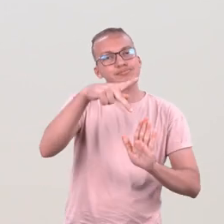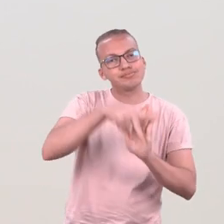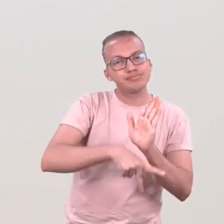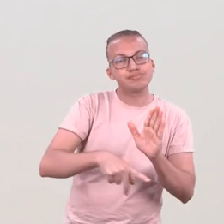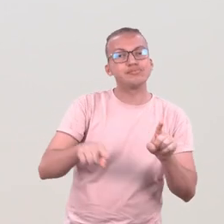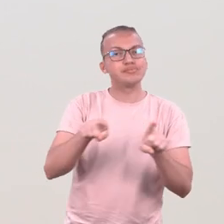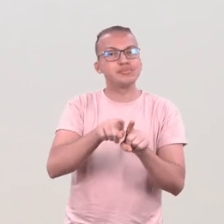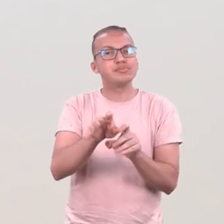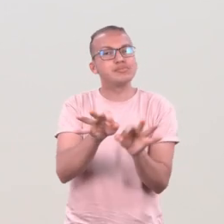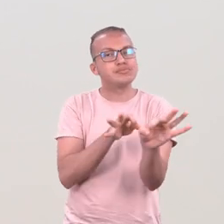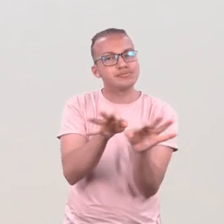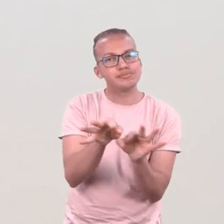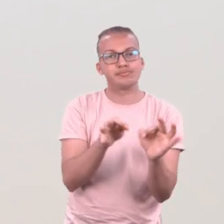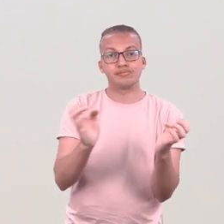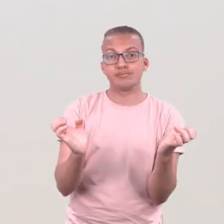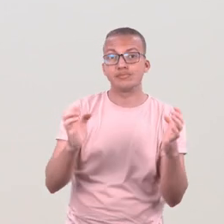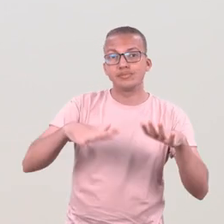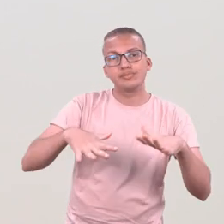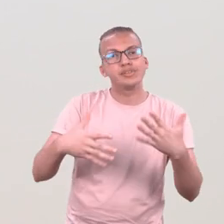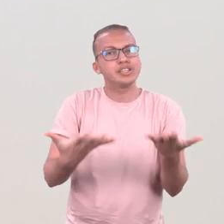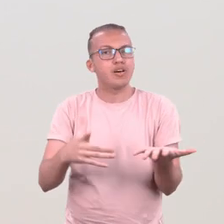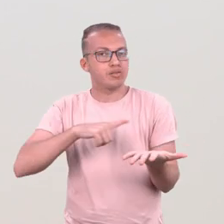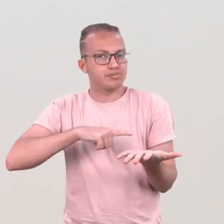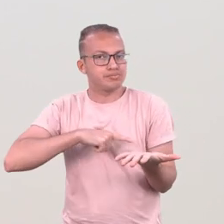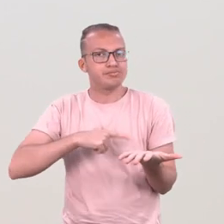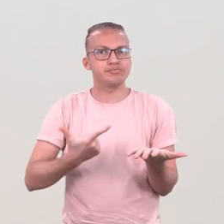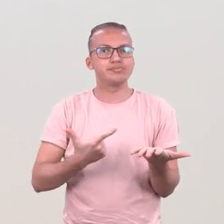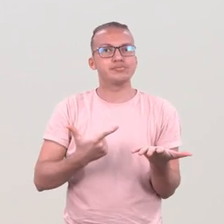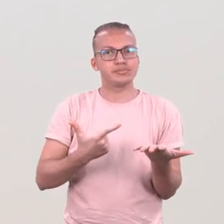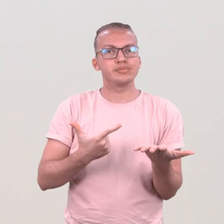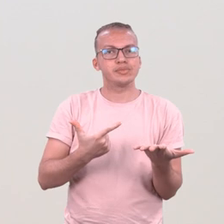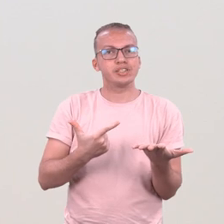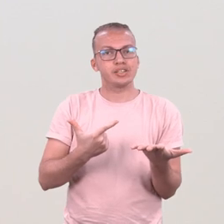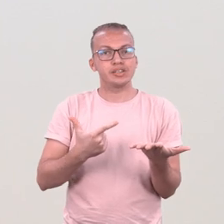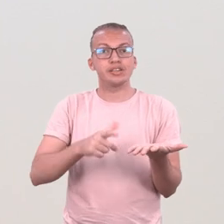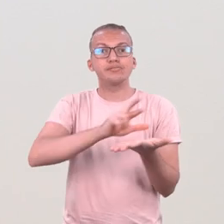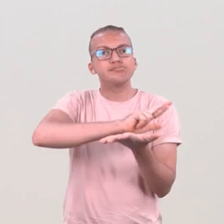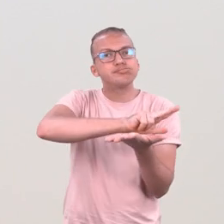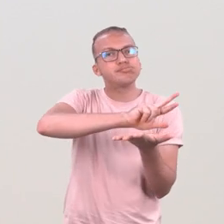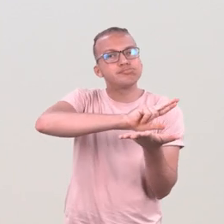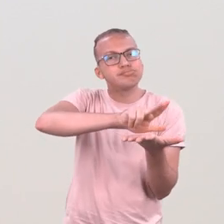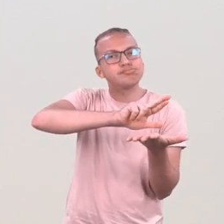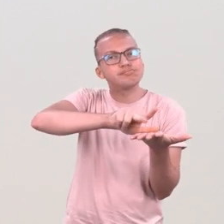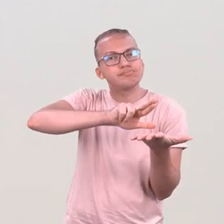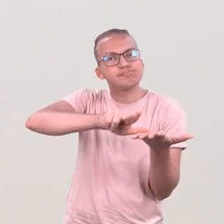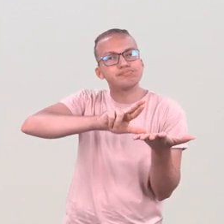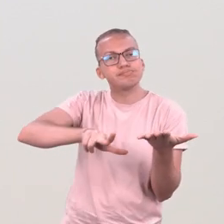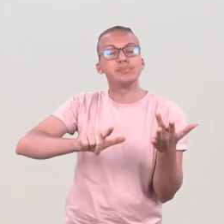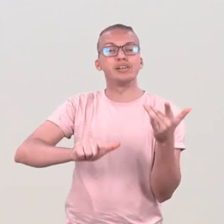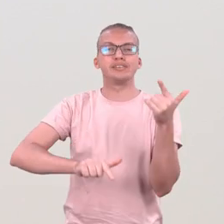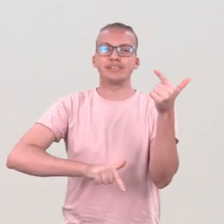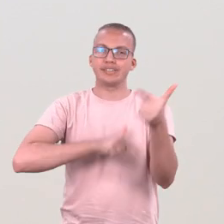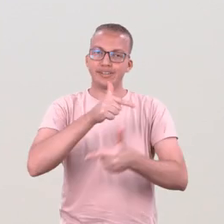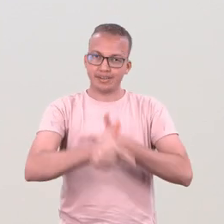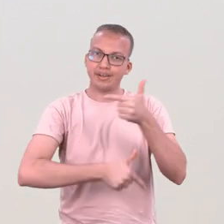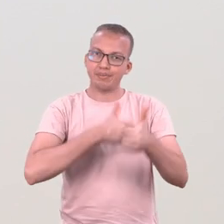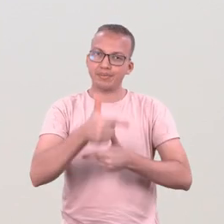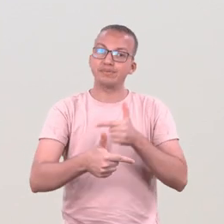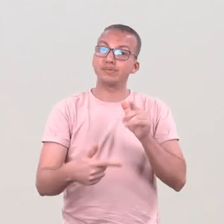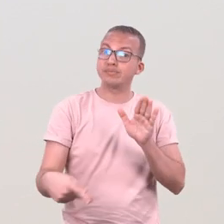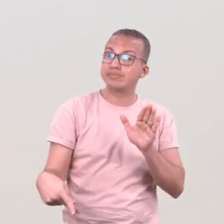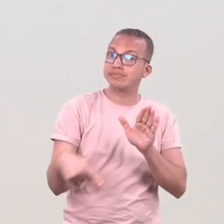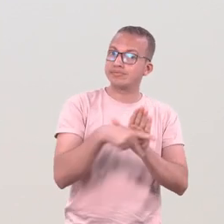eventos. Então, existe um bloco grande, uma gama grande de ações que a pró-reitoria de